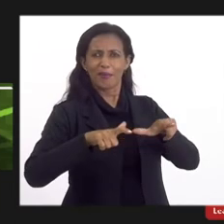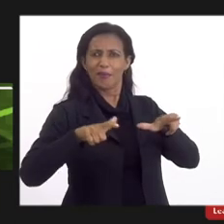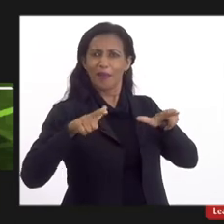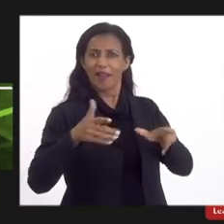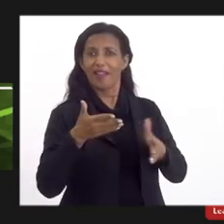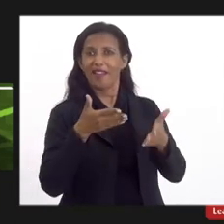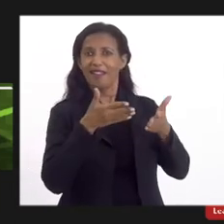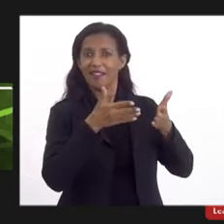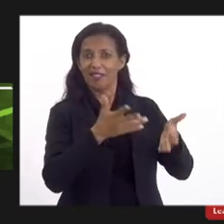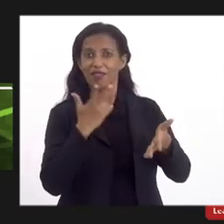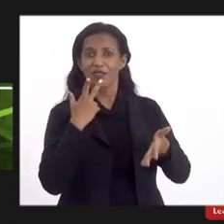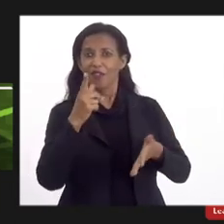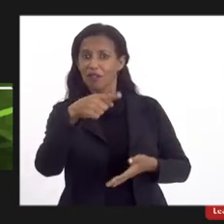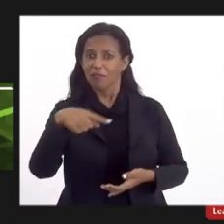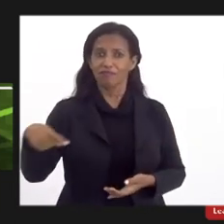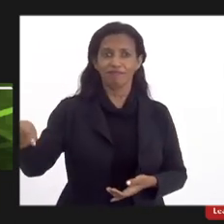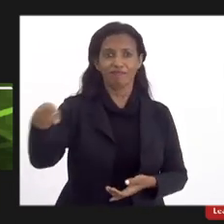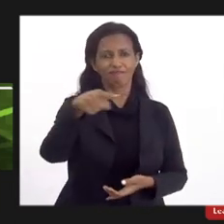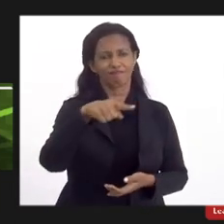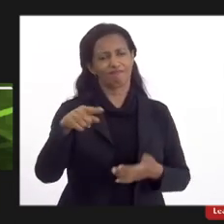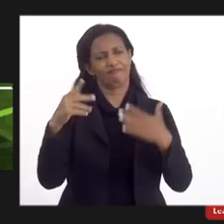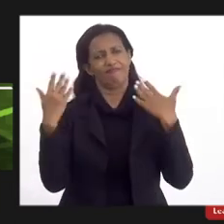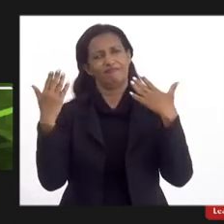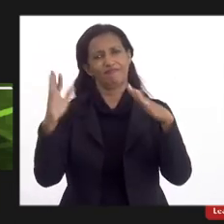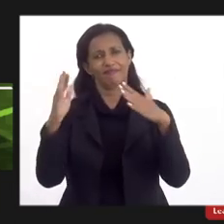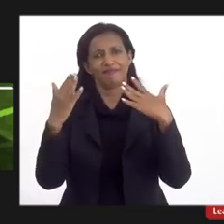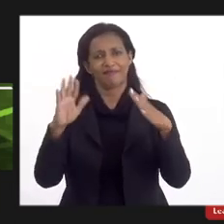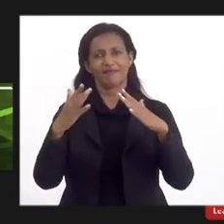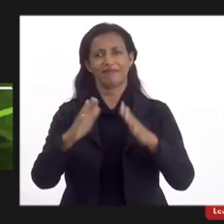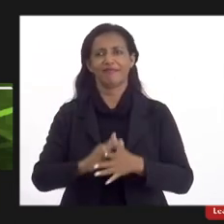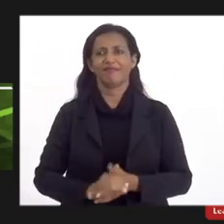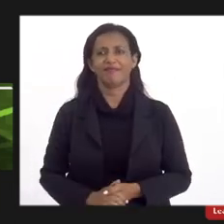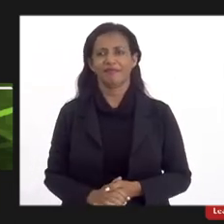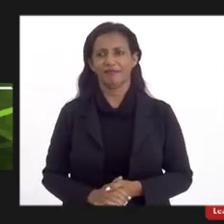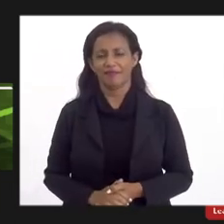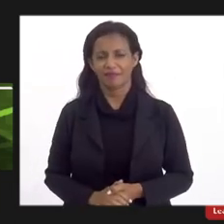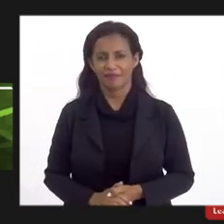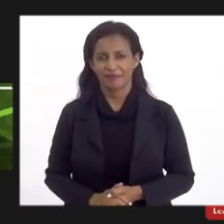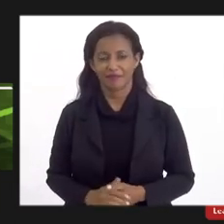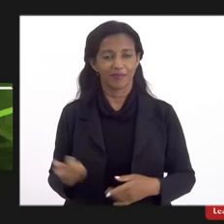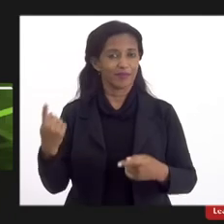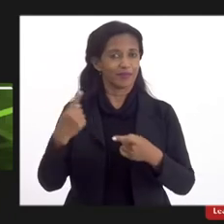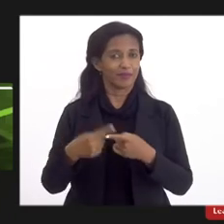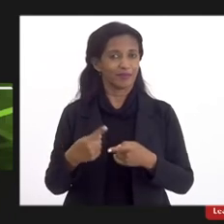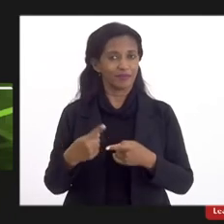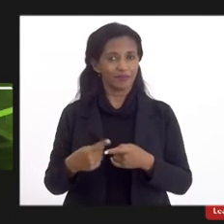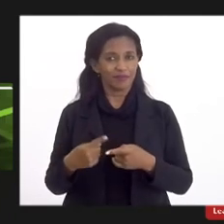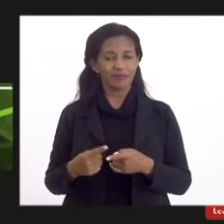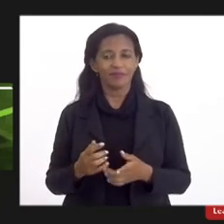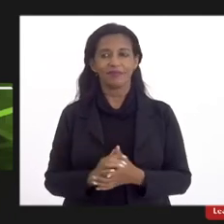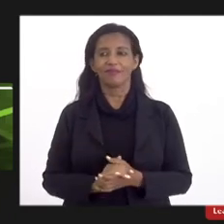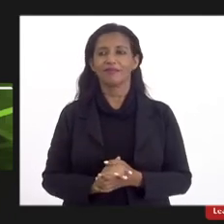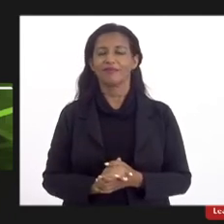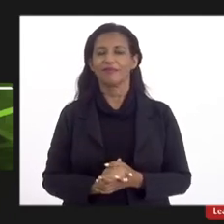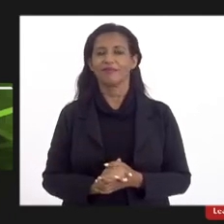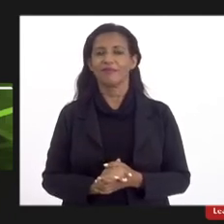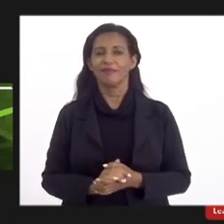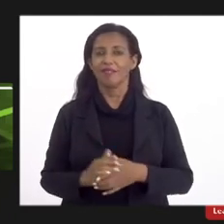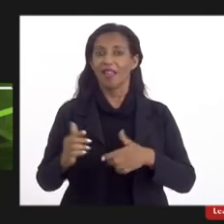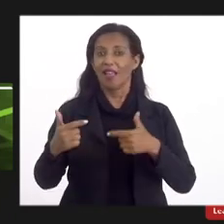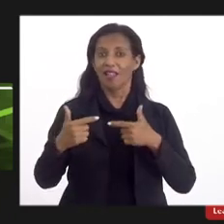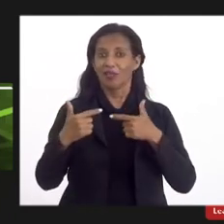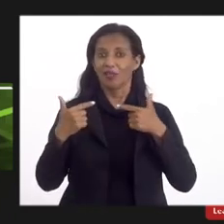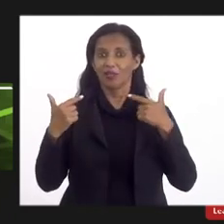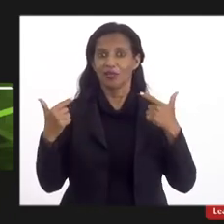digo que todos vocês estão de parabéns porque a sorte que a